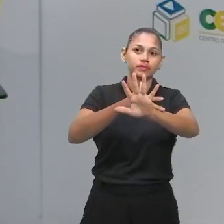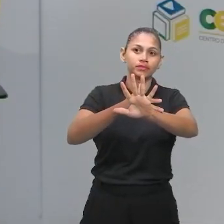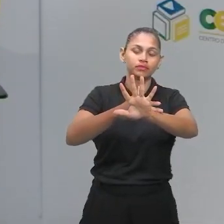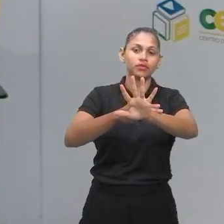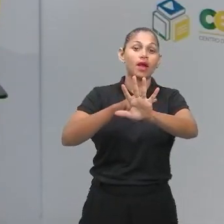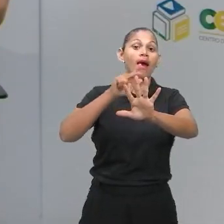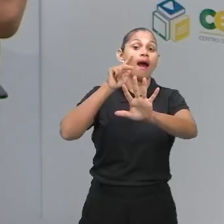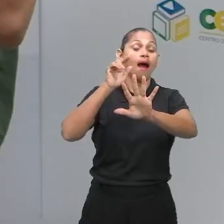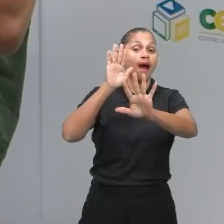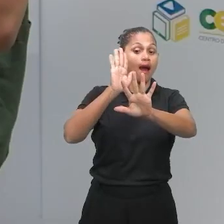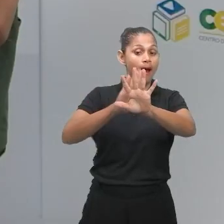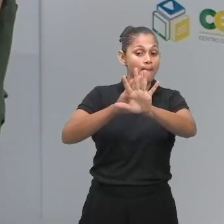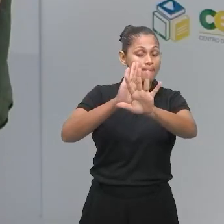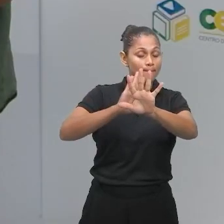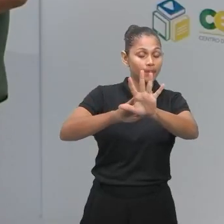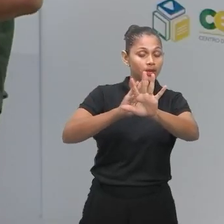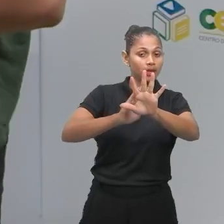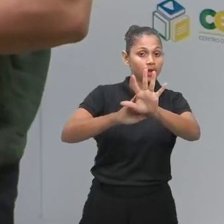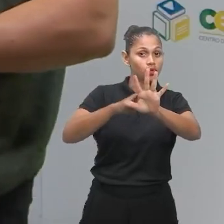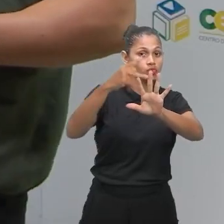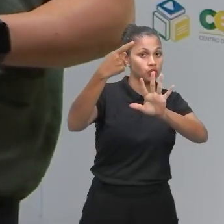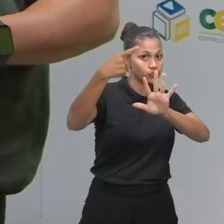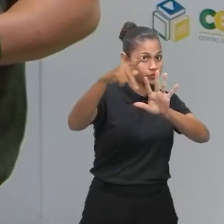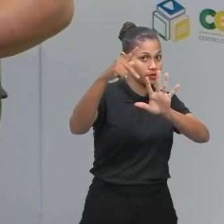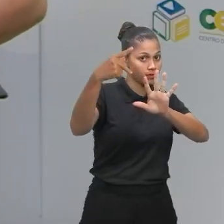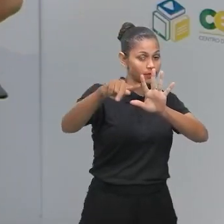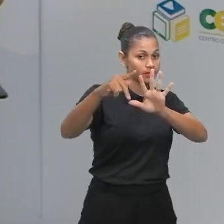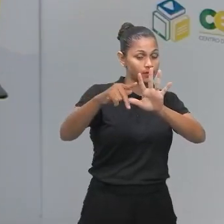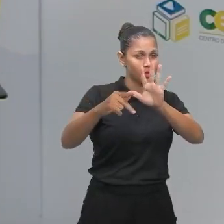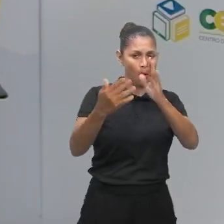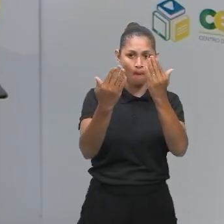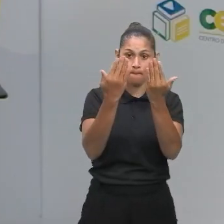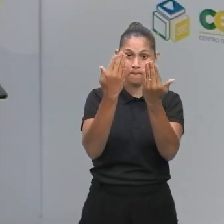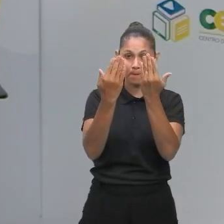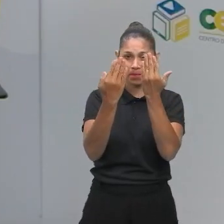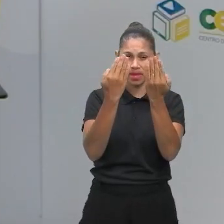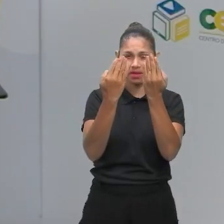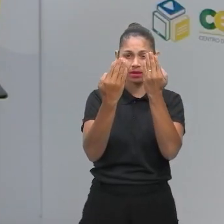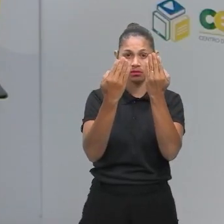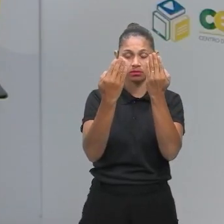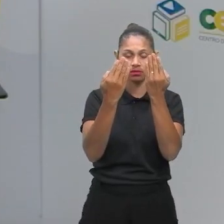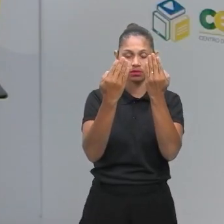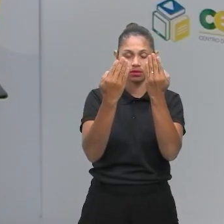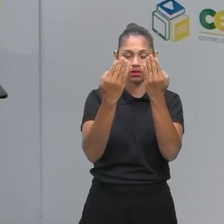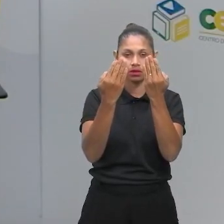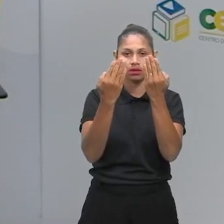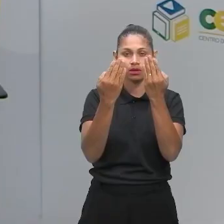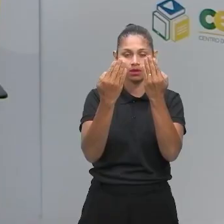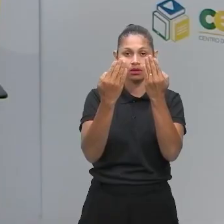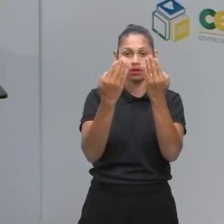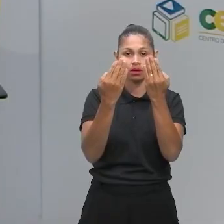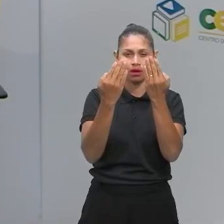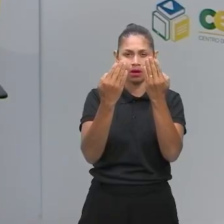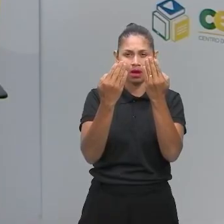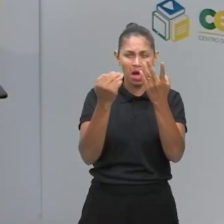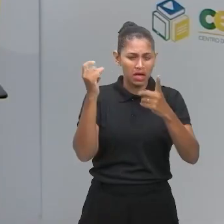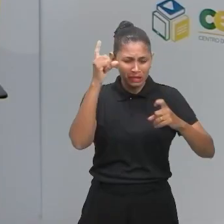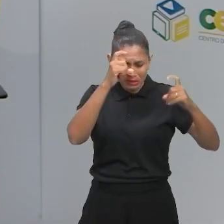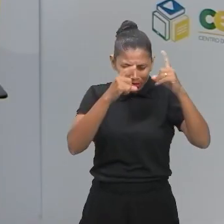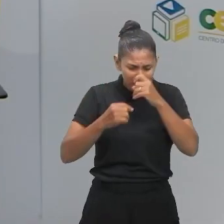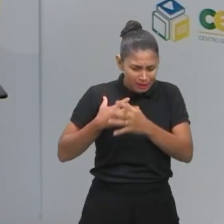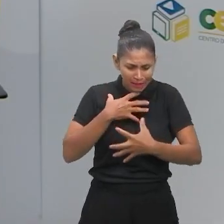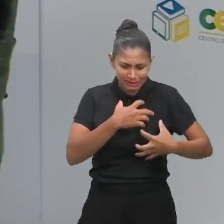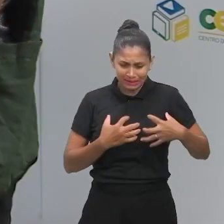psicólogo. É a mão do psicólogo. Então, professor bateu em desespero, faço o quê? Fecha a prova, tira aqueles dez